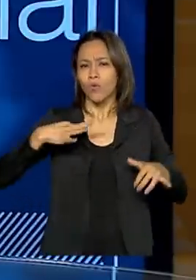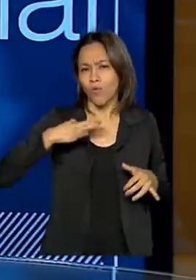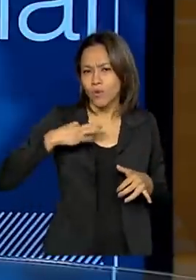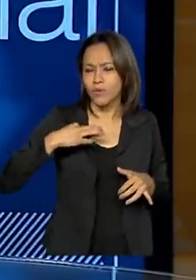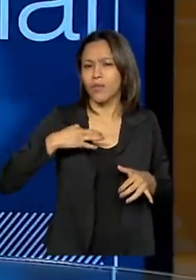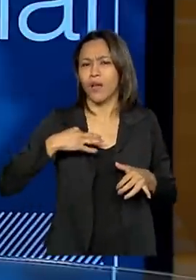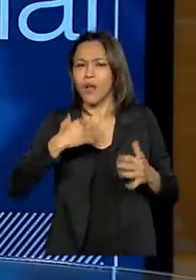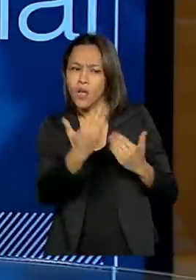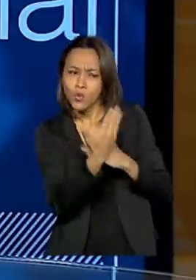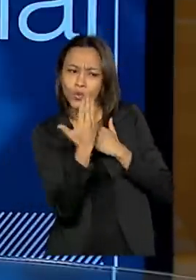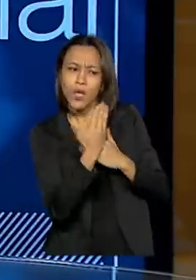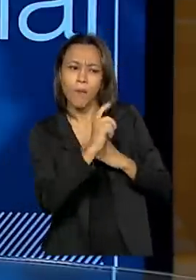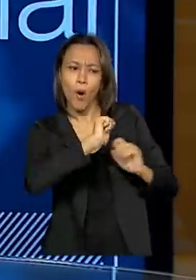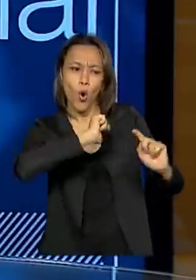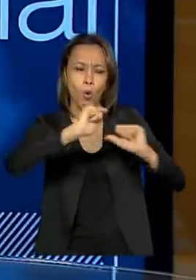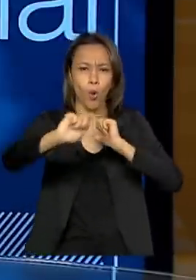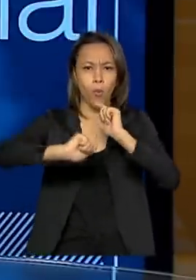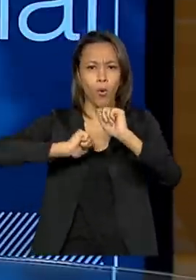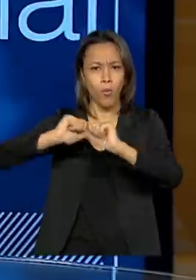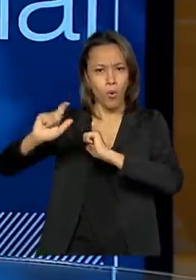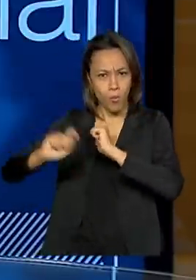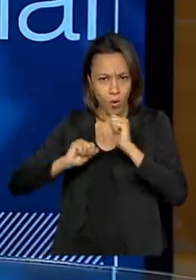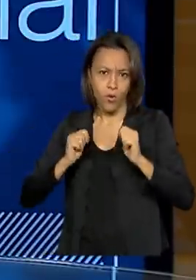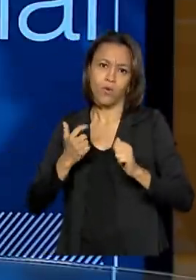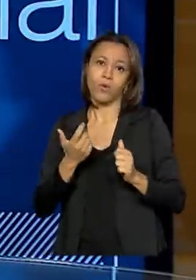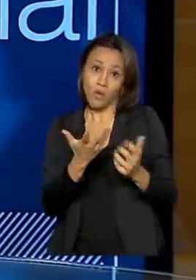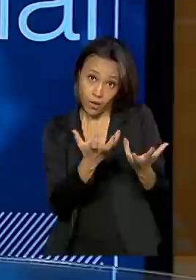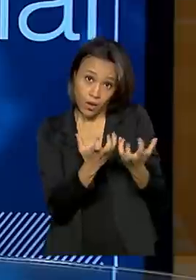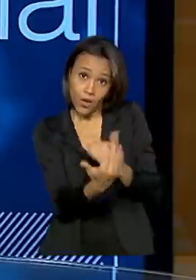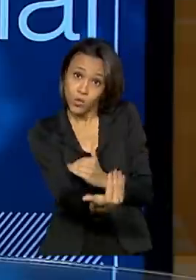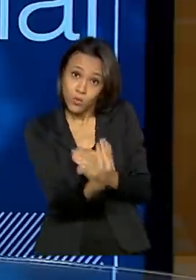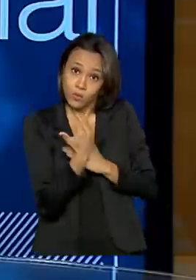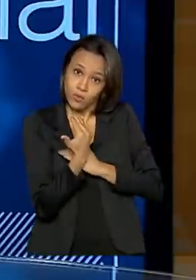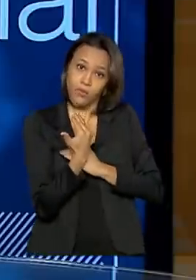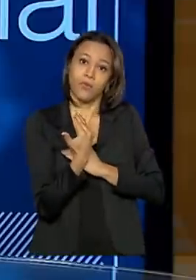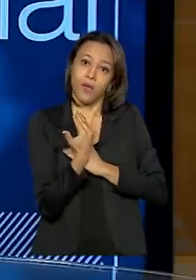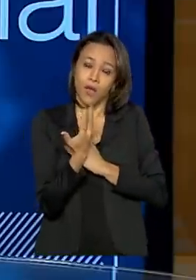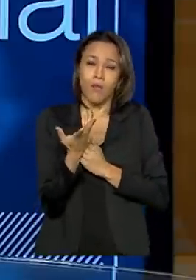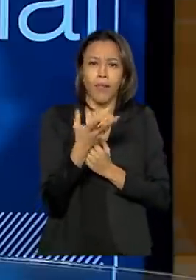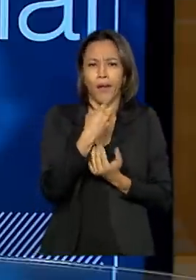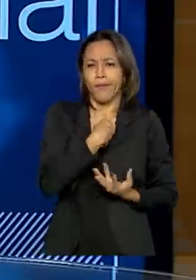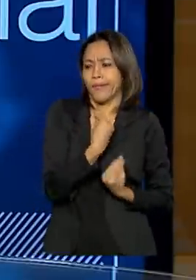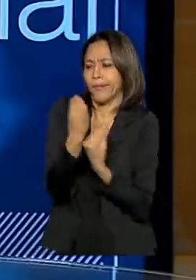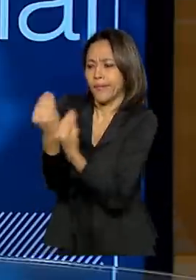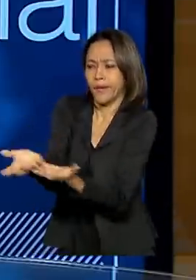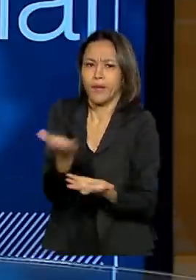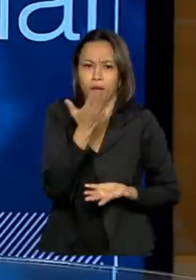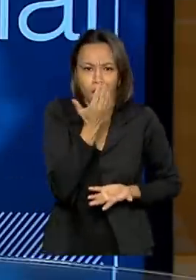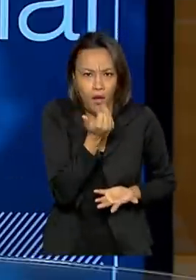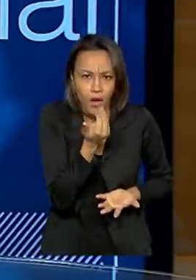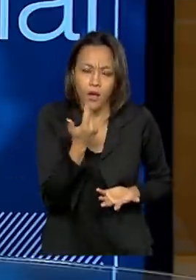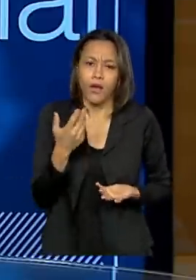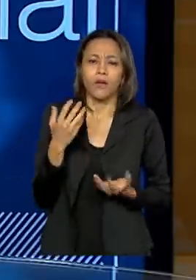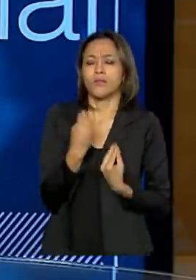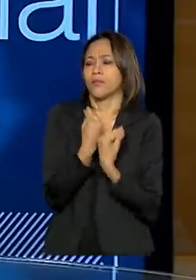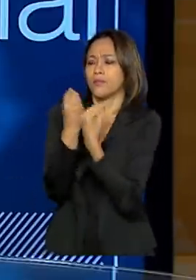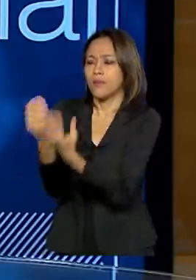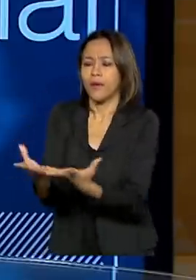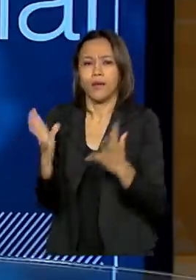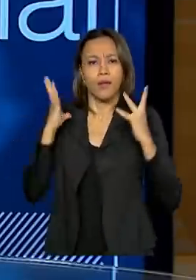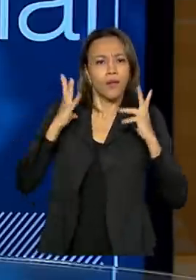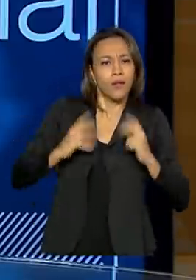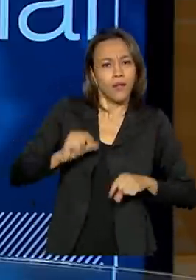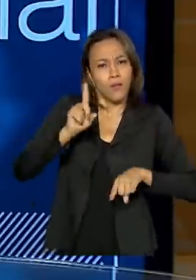está lá aberta a receber doações de particulares que queiram colaborar para a entrega de alimentos, kits de higiene,